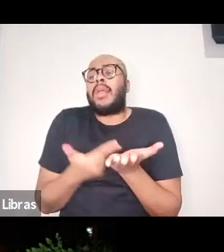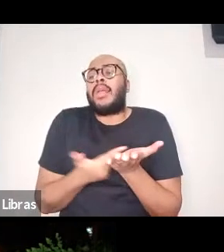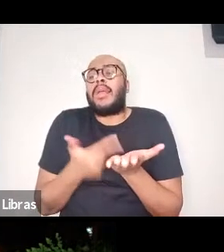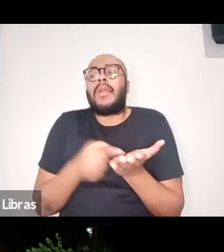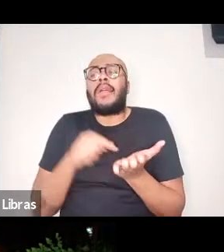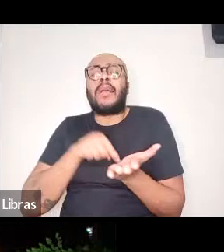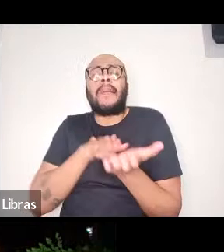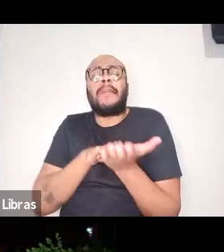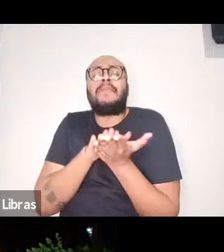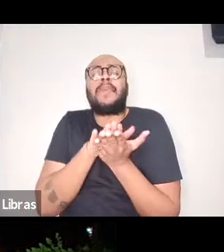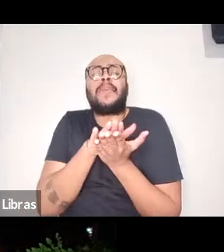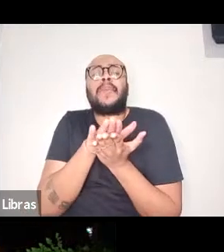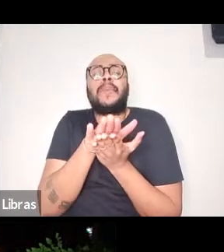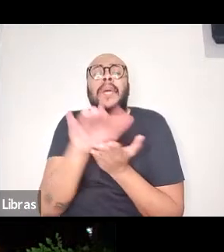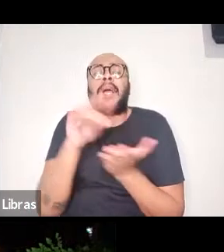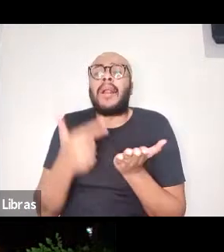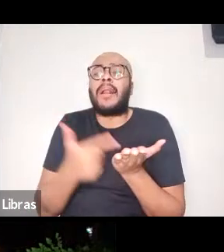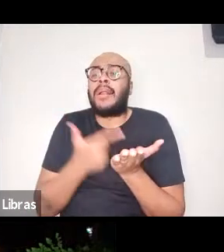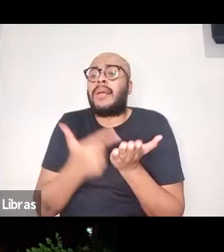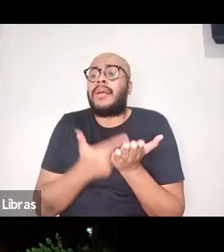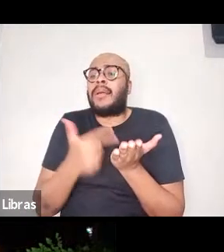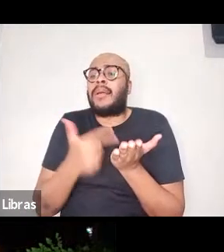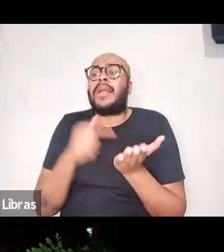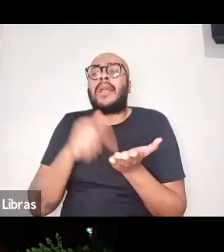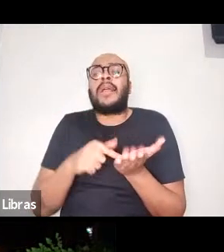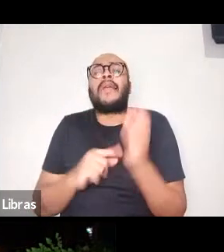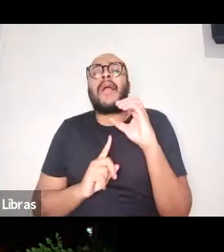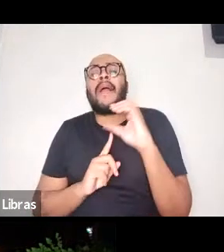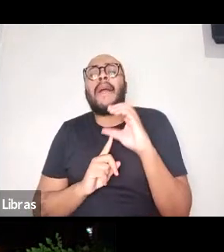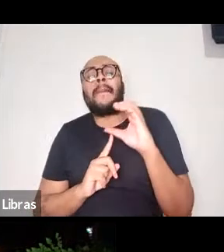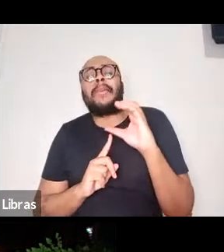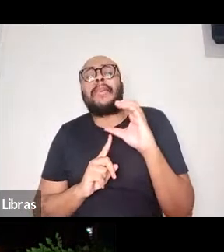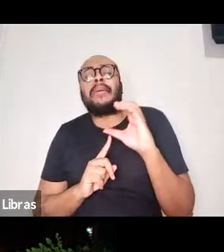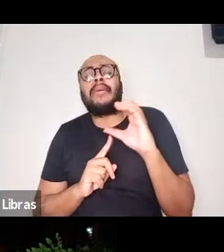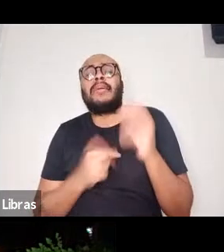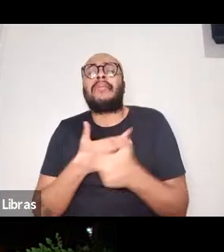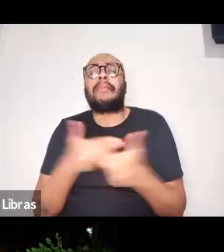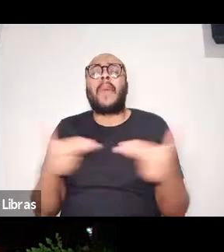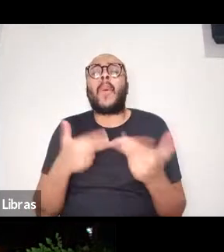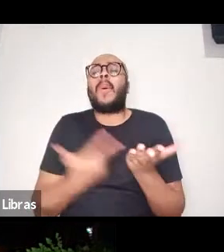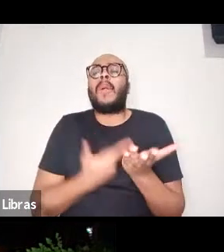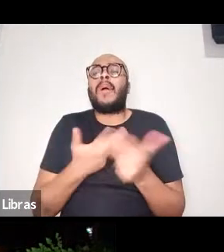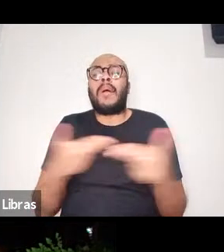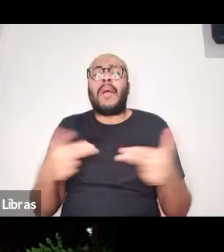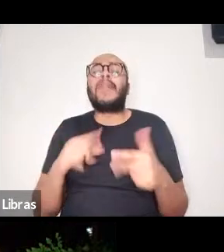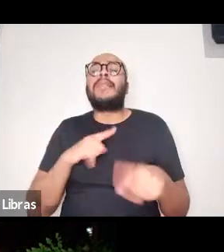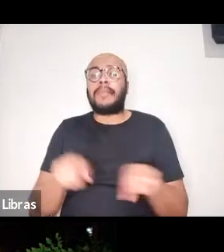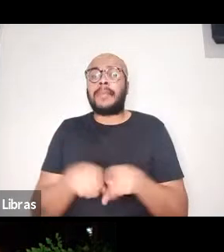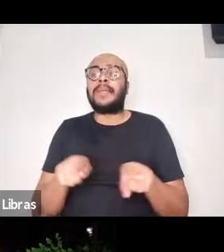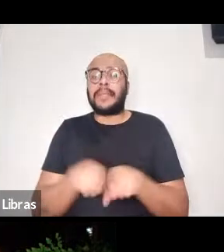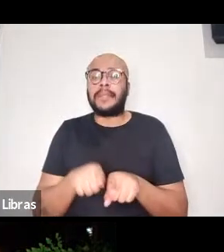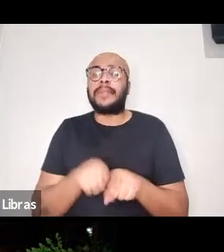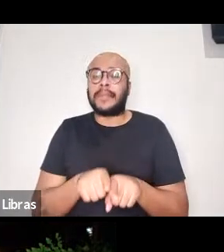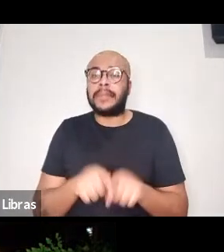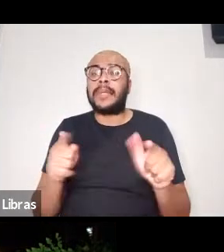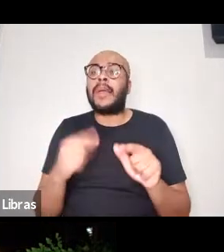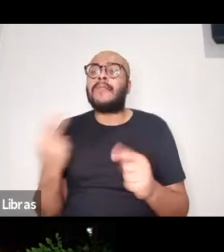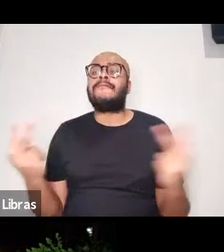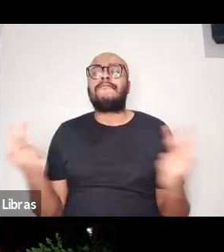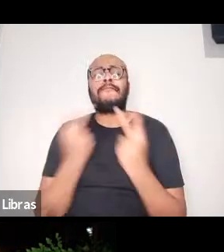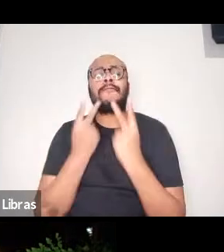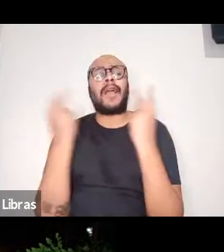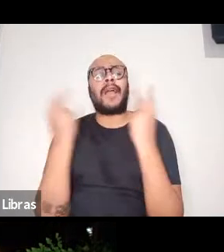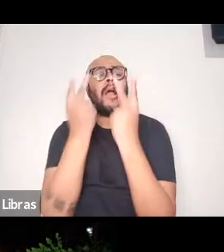publicam um livro, quando elas publicam um capítulo numa coletânea, também há um sentido, há um valor muito